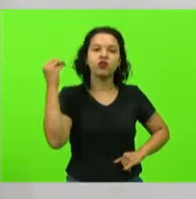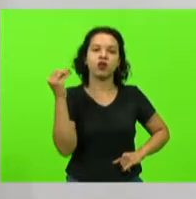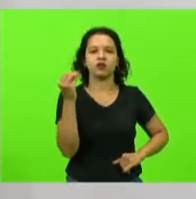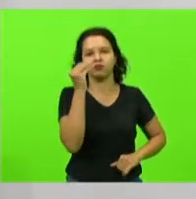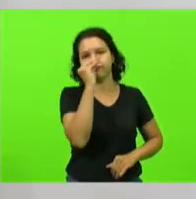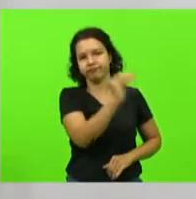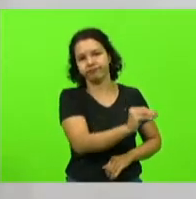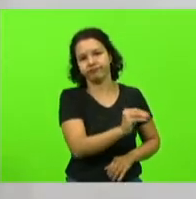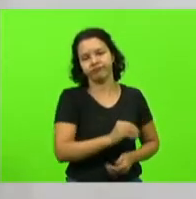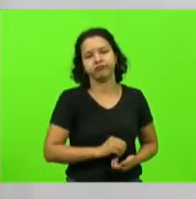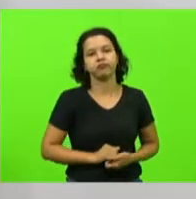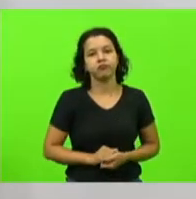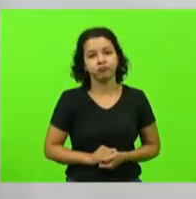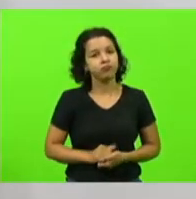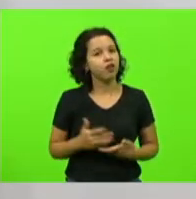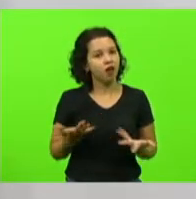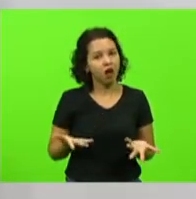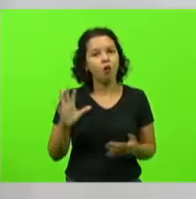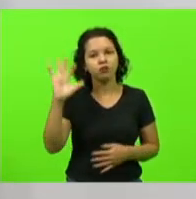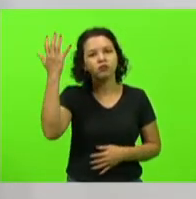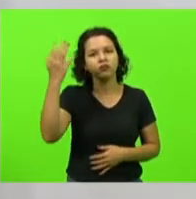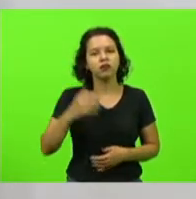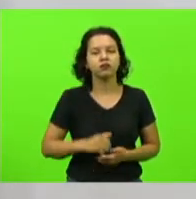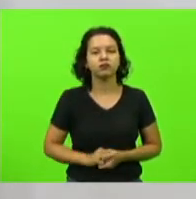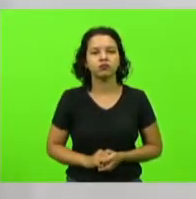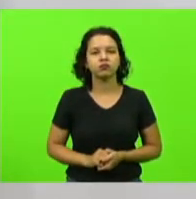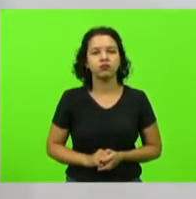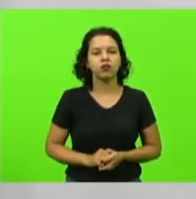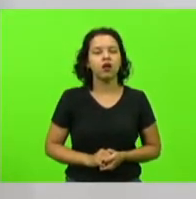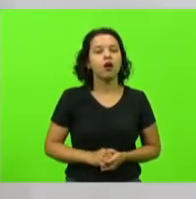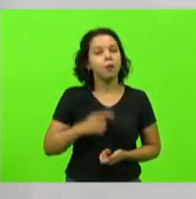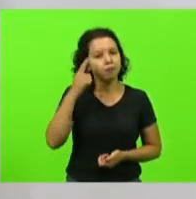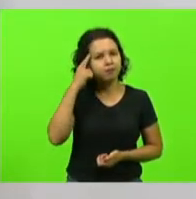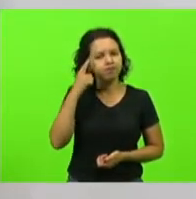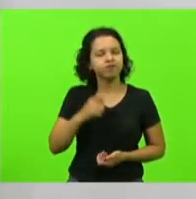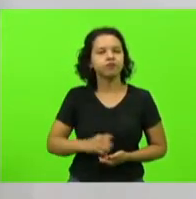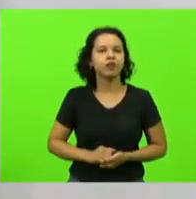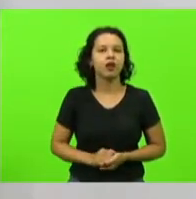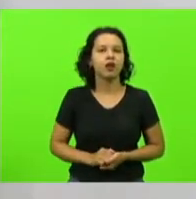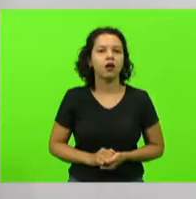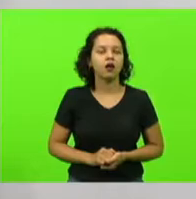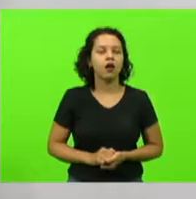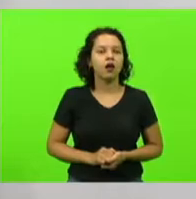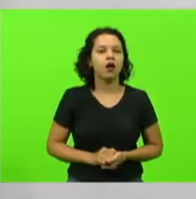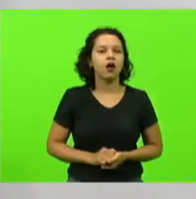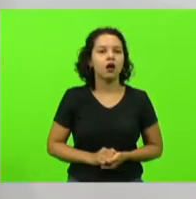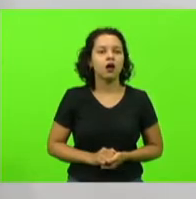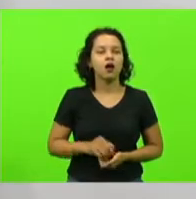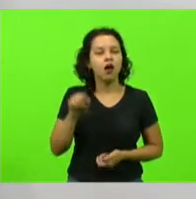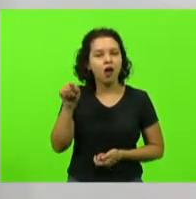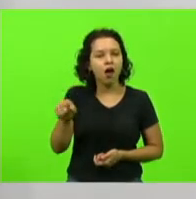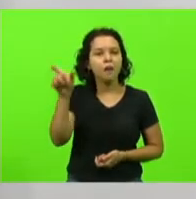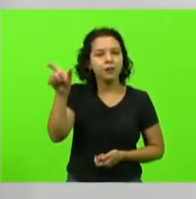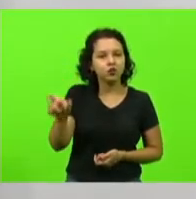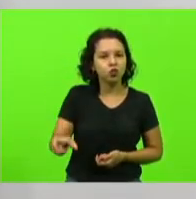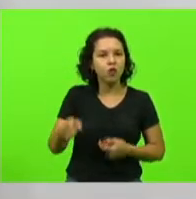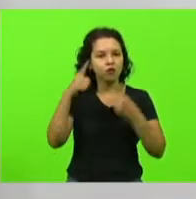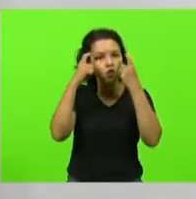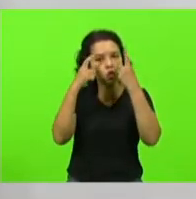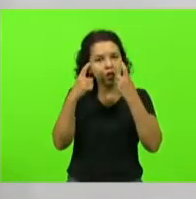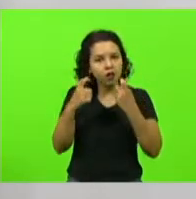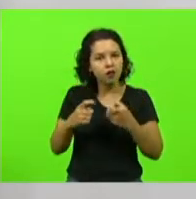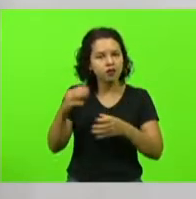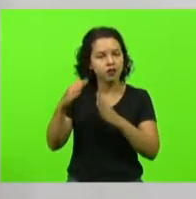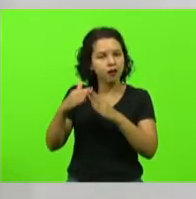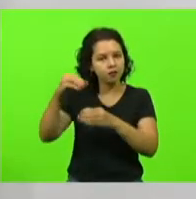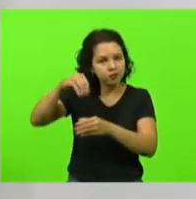É assim que funciona. Para você ter uma ideia, o sujeito que pratica uma violência doméstica, o marido